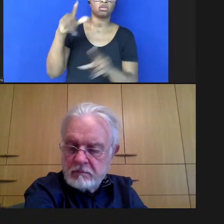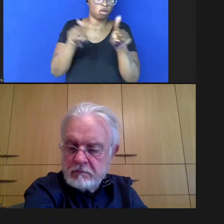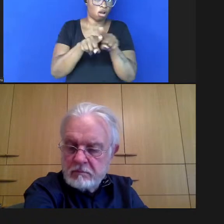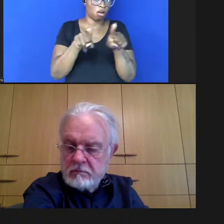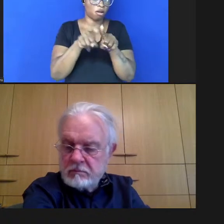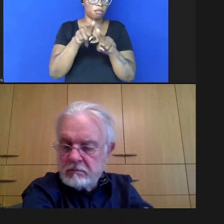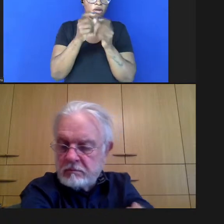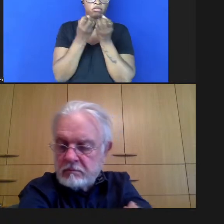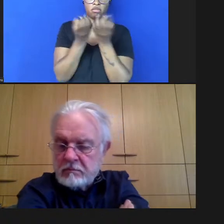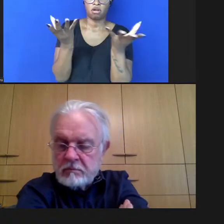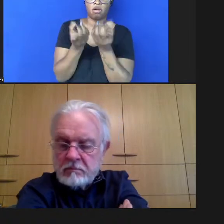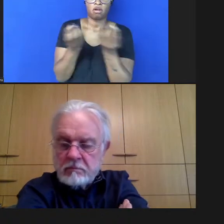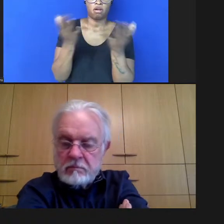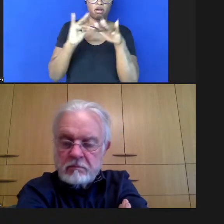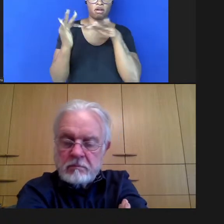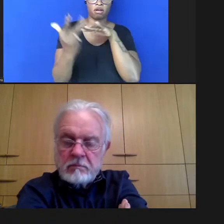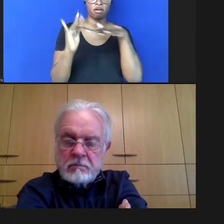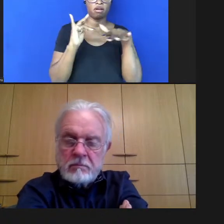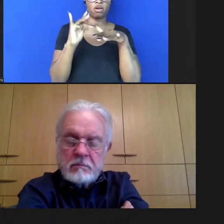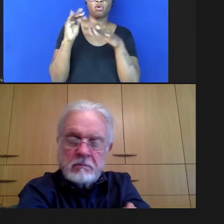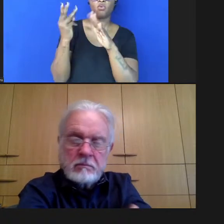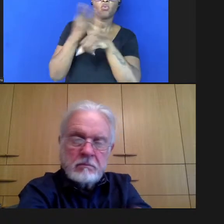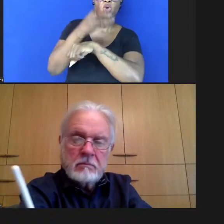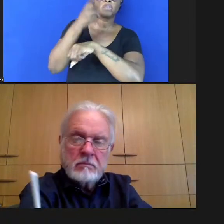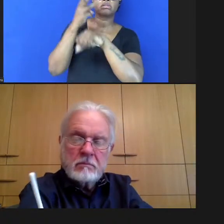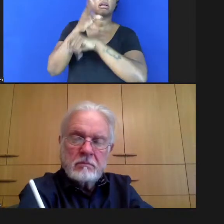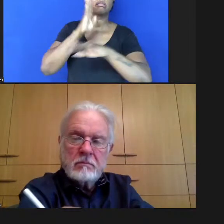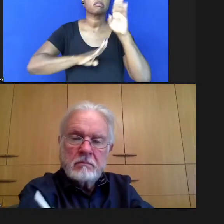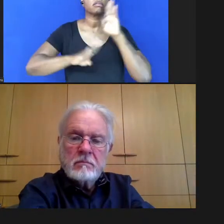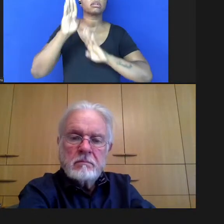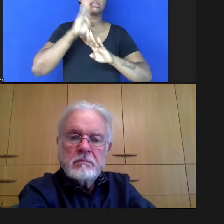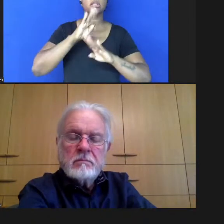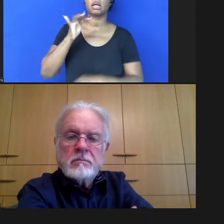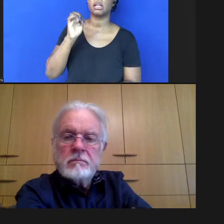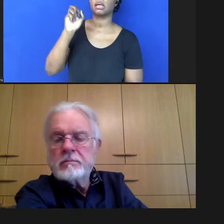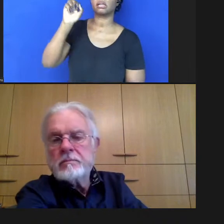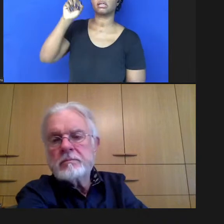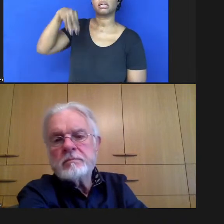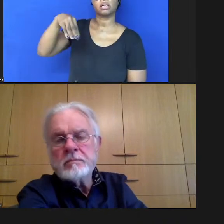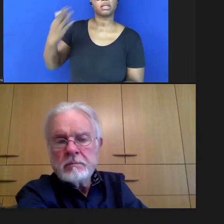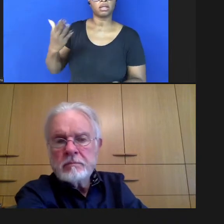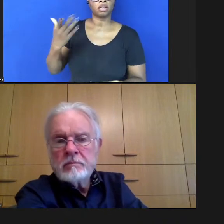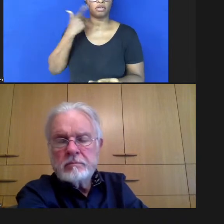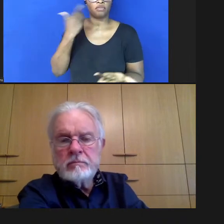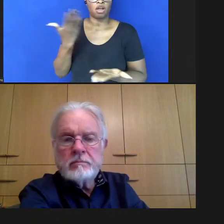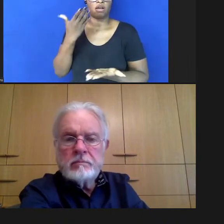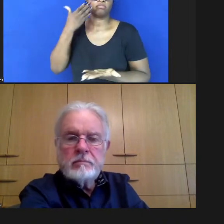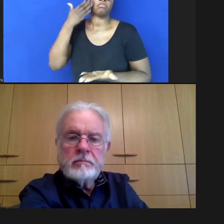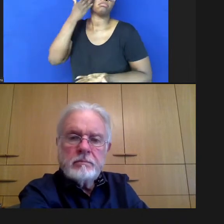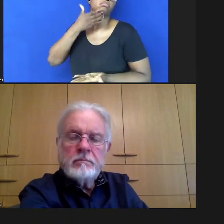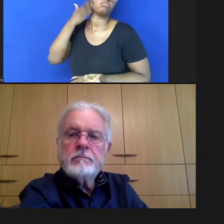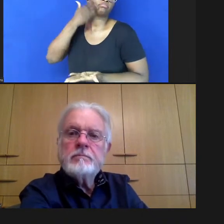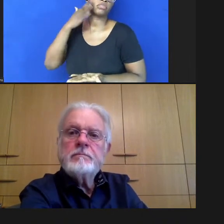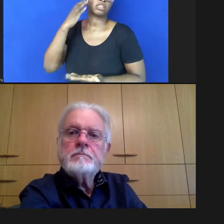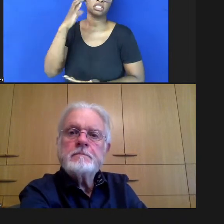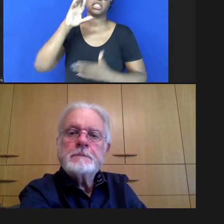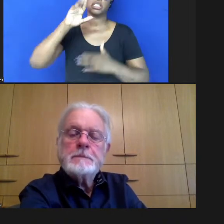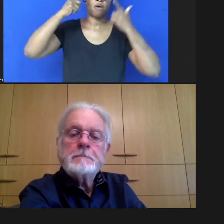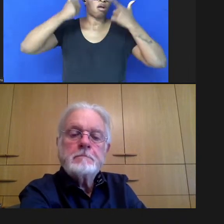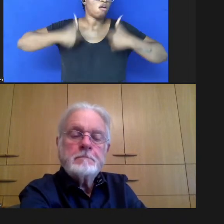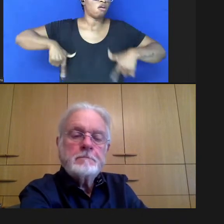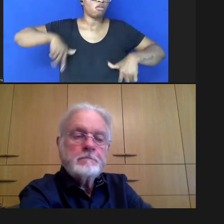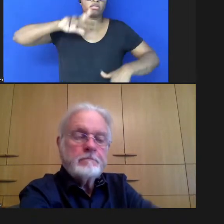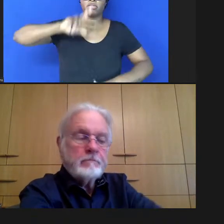compartilhamento pelas mídias sociais WhatsApp Facebook Telegram esse discurso que a ciência não é neutra que há